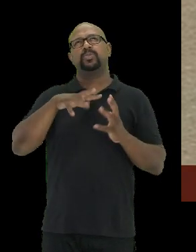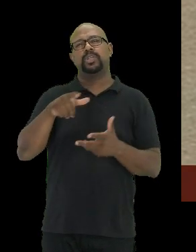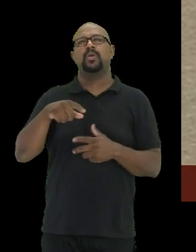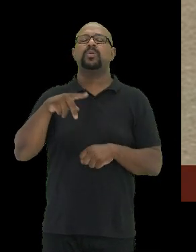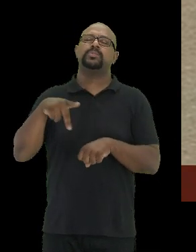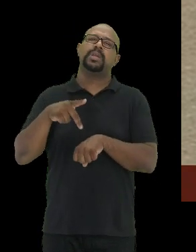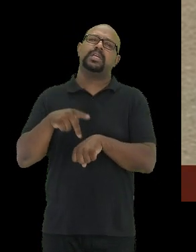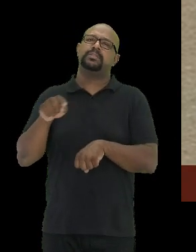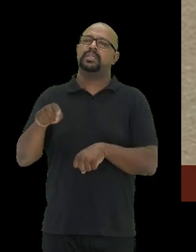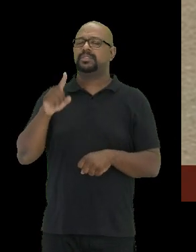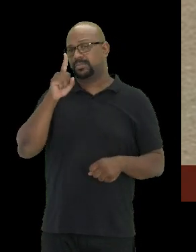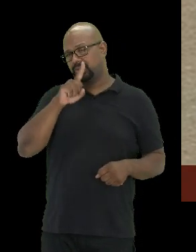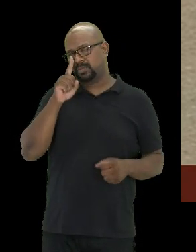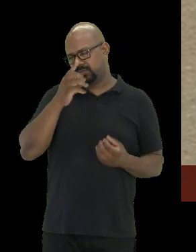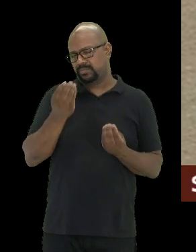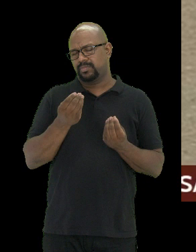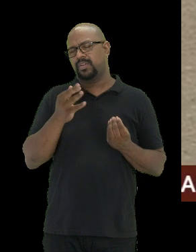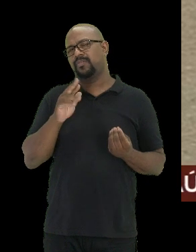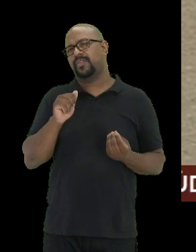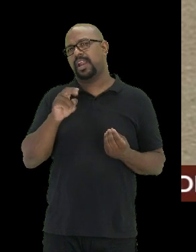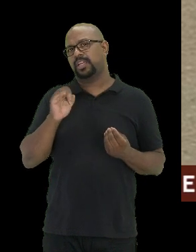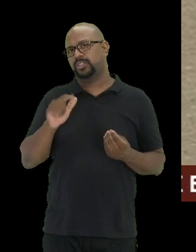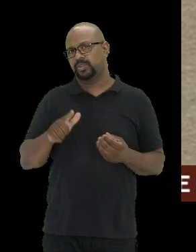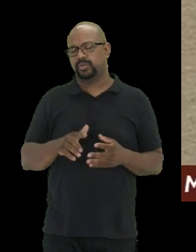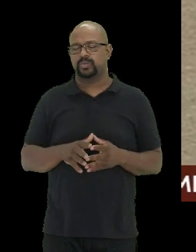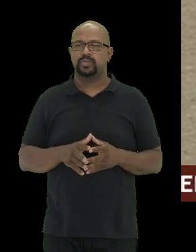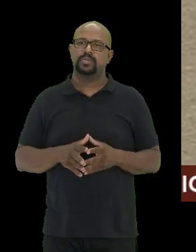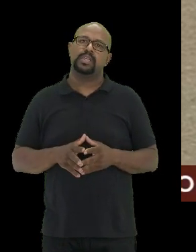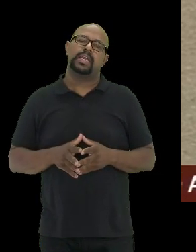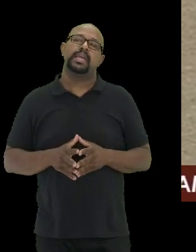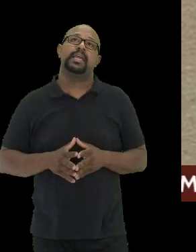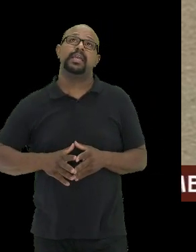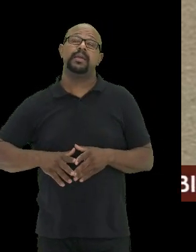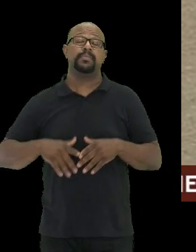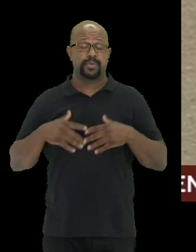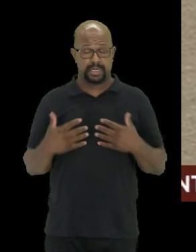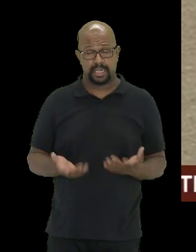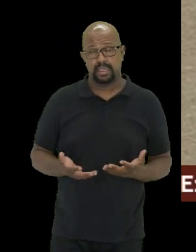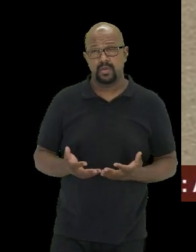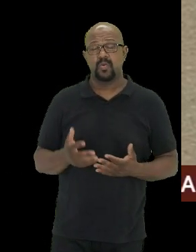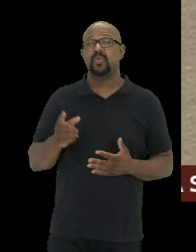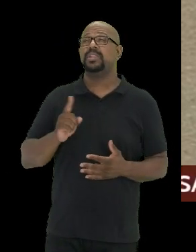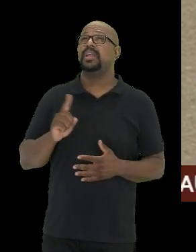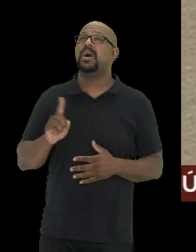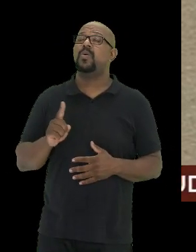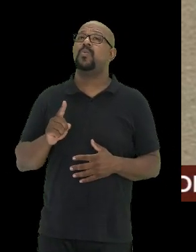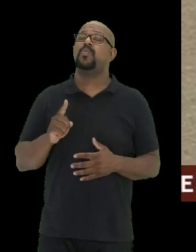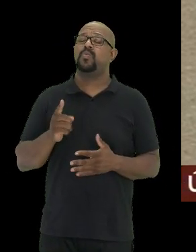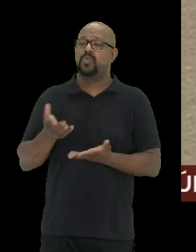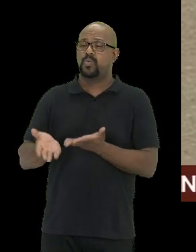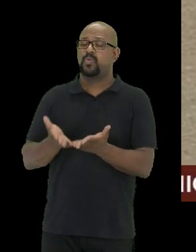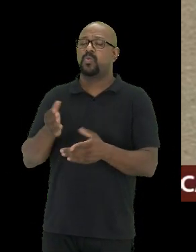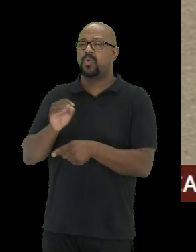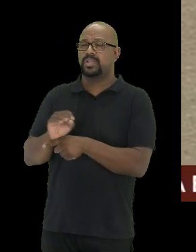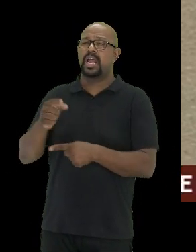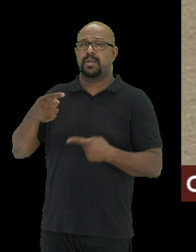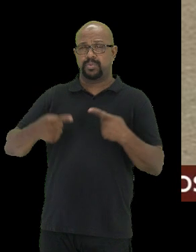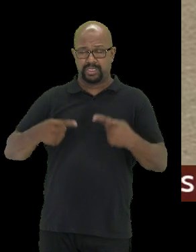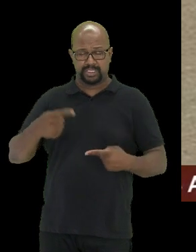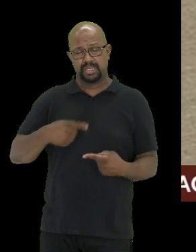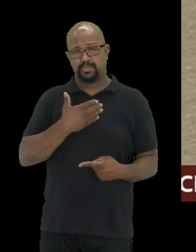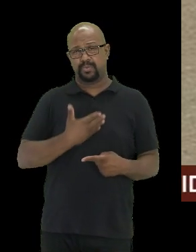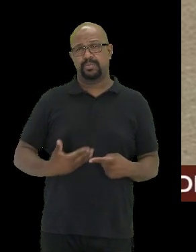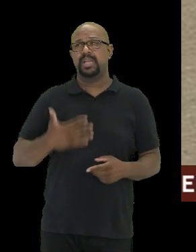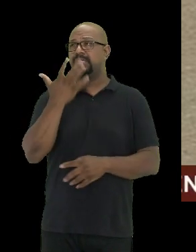uma situação muito frágil, para falar feminino. Porém, o não cuidar de uma política como o primeiro